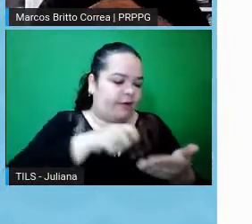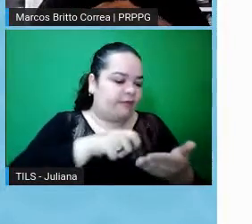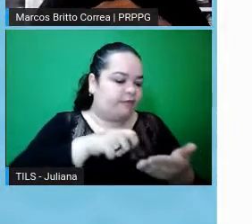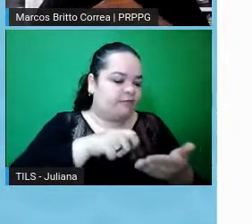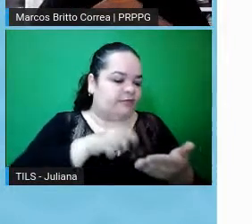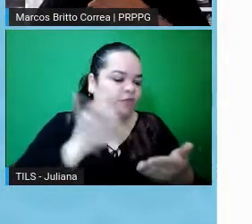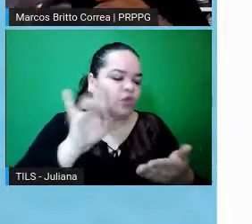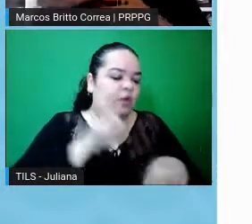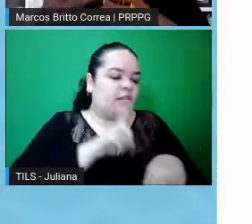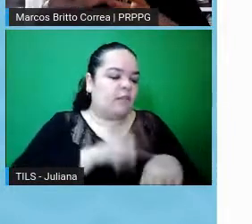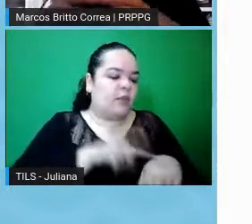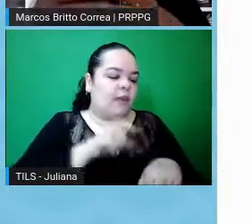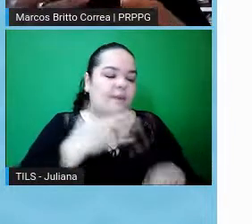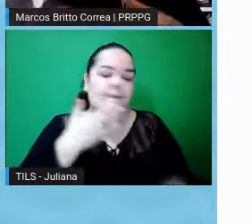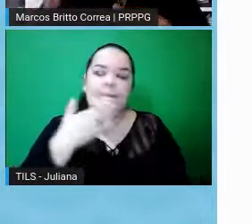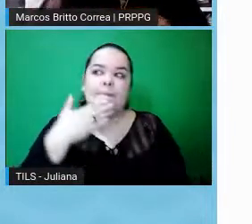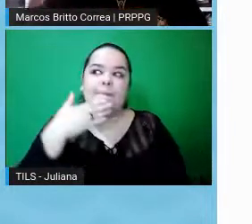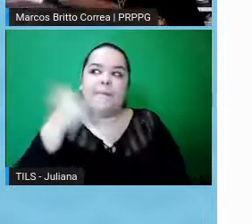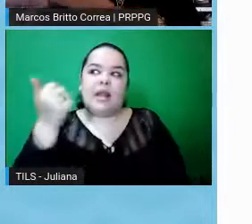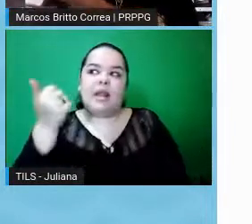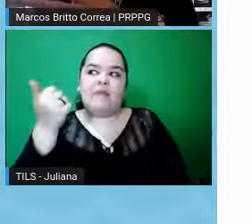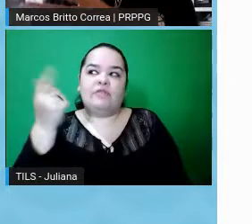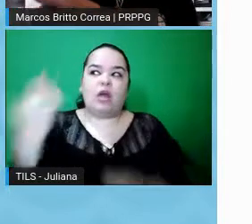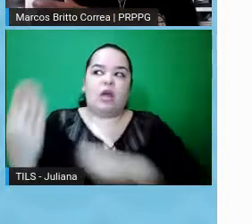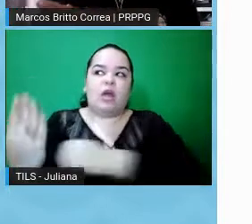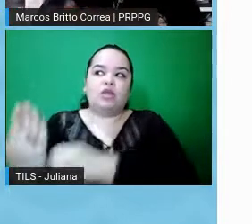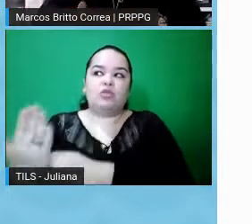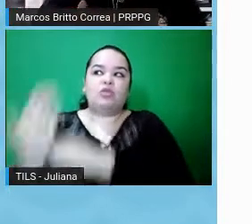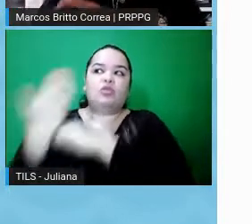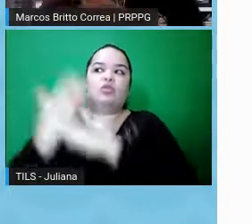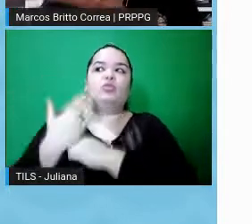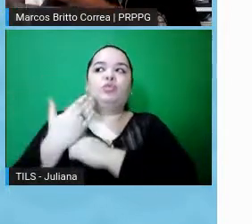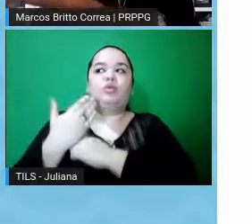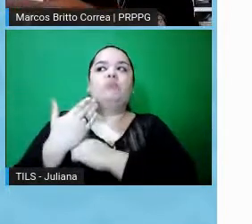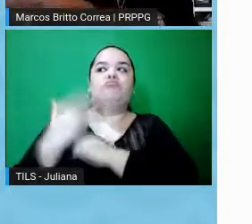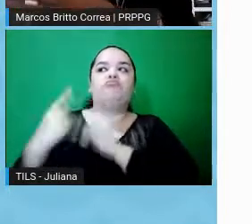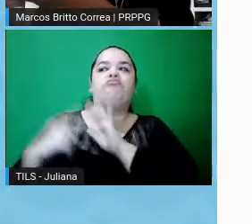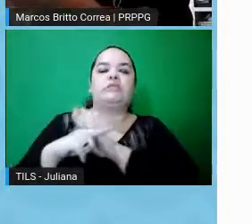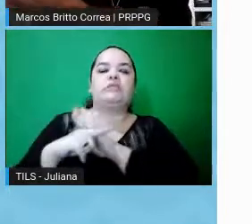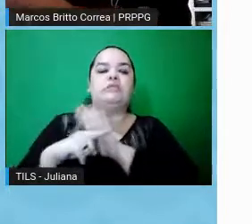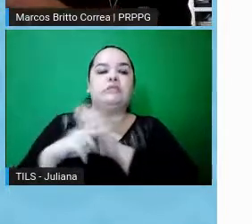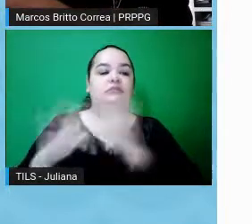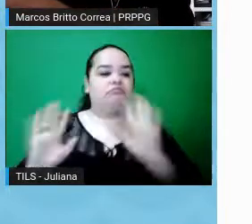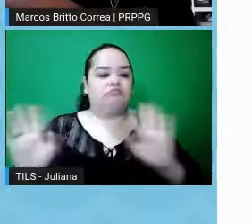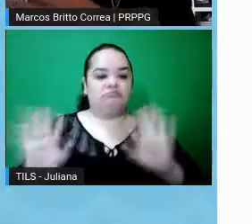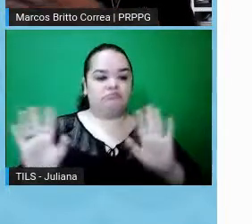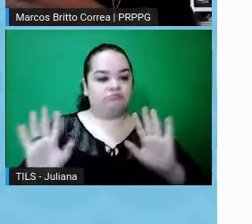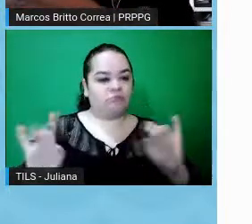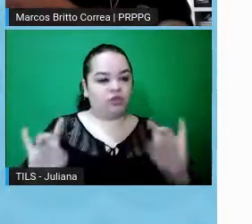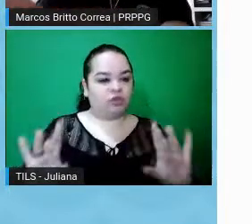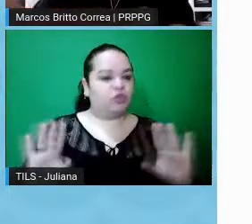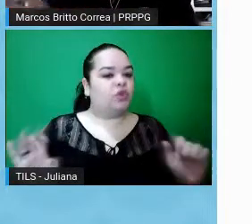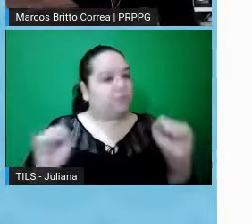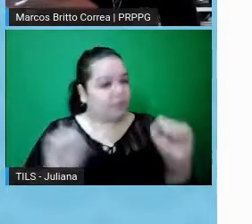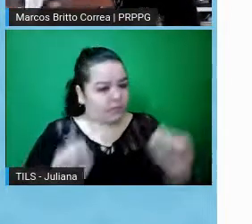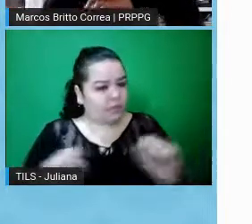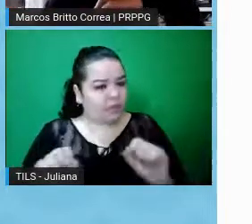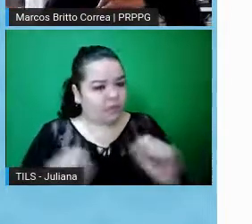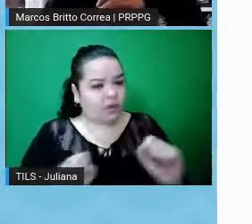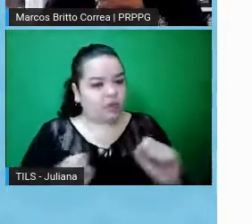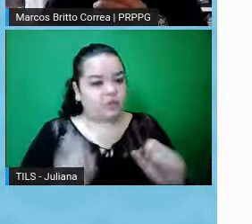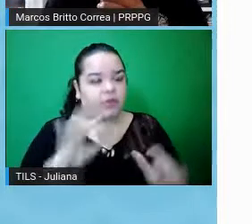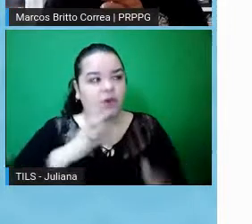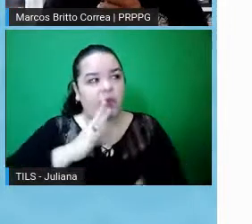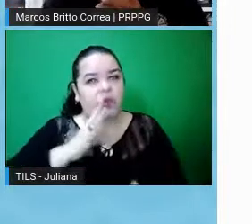vezes, também não é direto. É simplesmente a contribuição pra um conhecimento em determinada área, o conhecimento de uma realidade em